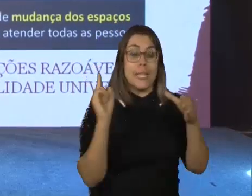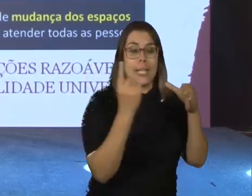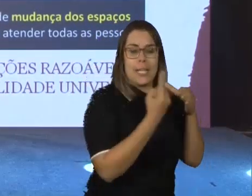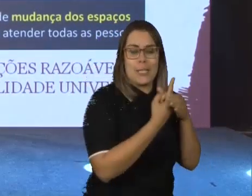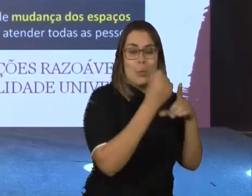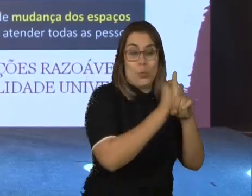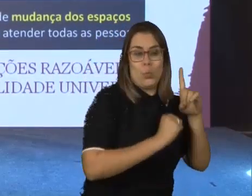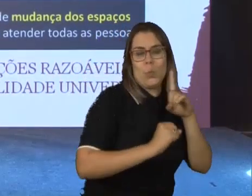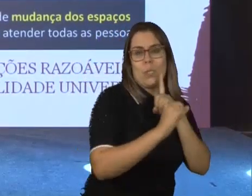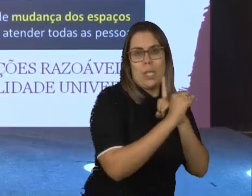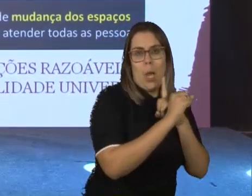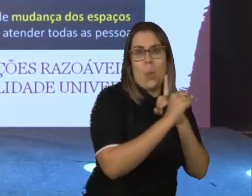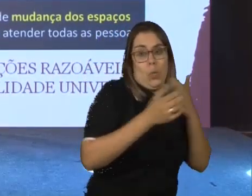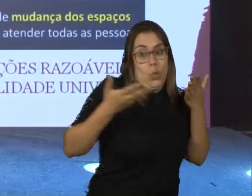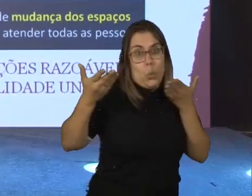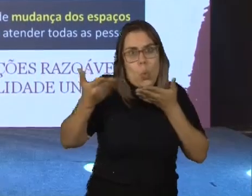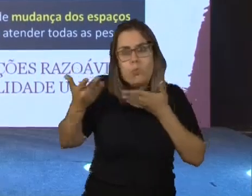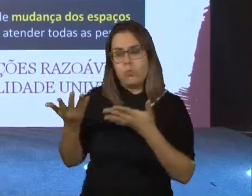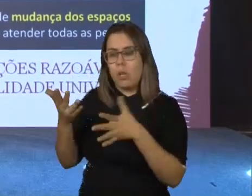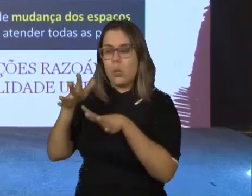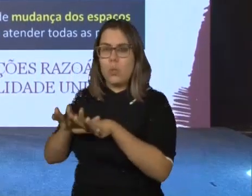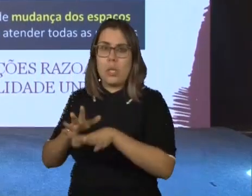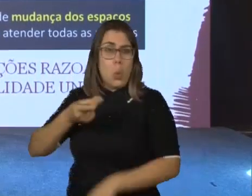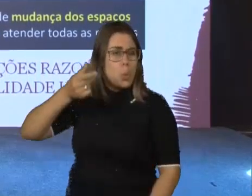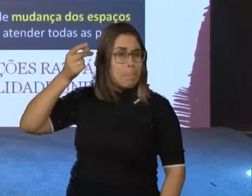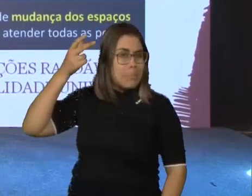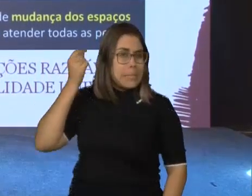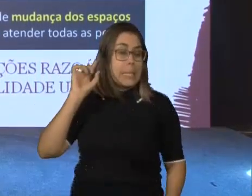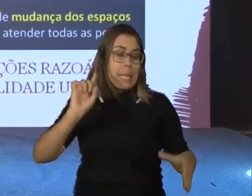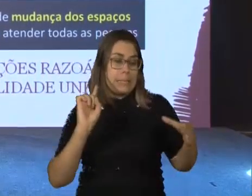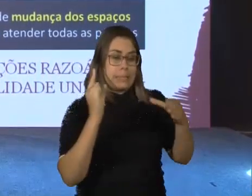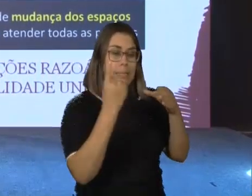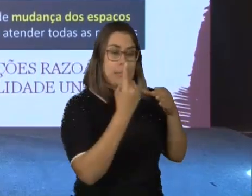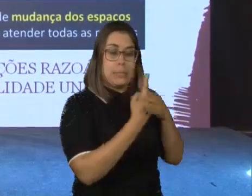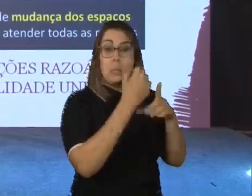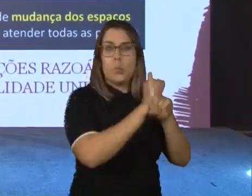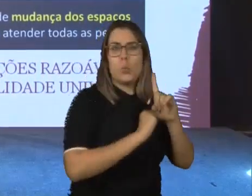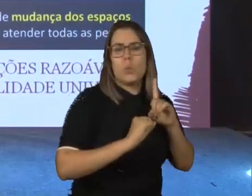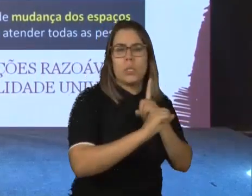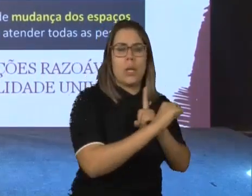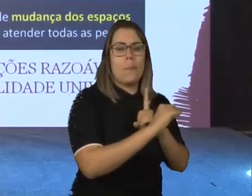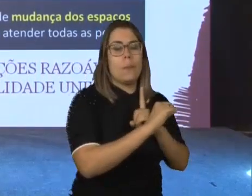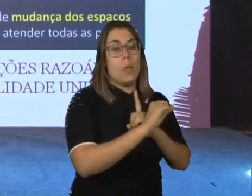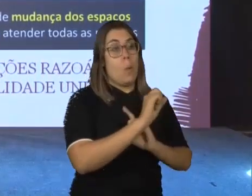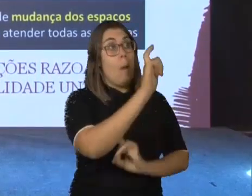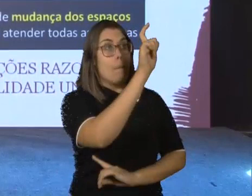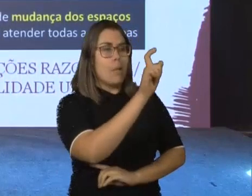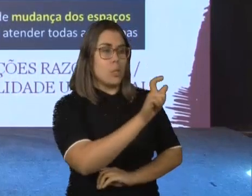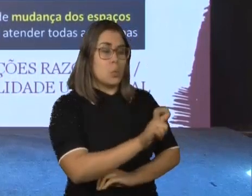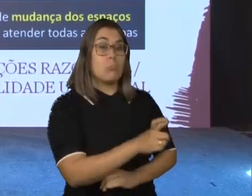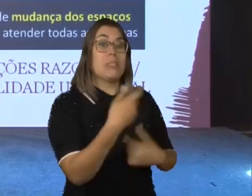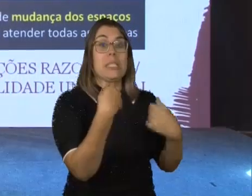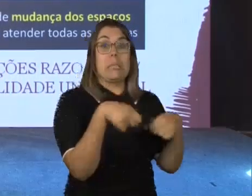integração, as pessoas com necessidades específicas, as pessoas estavam ali, apresentavam as necessidades